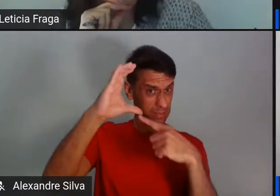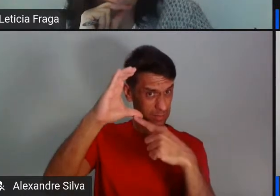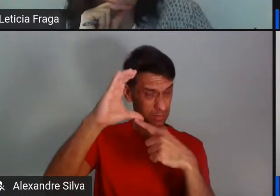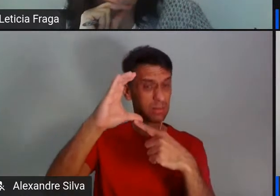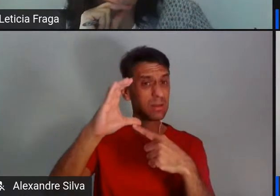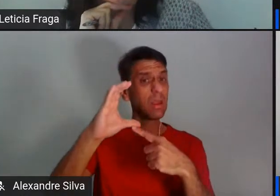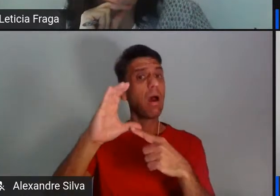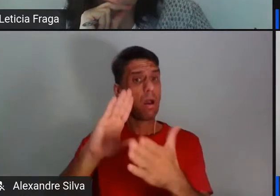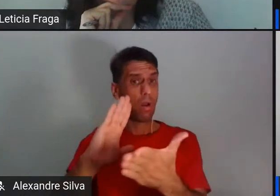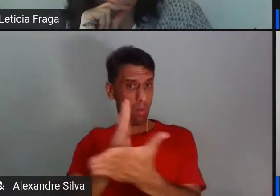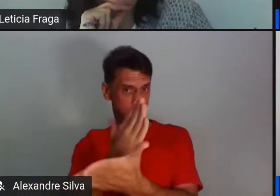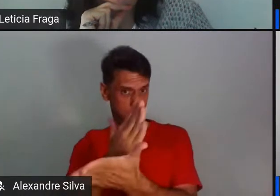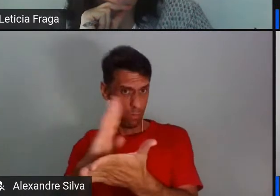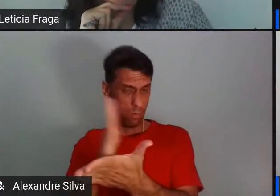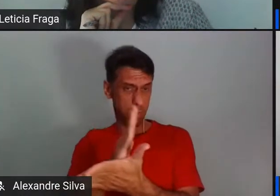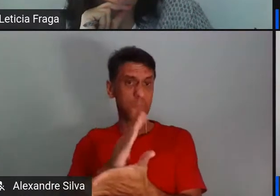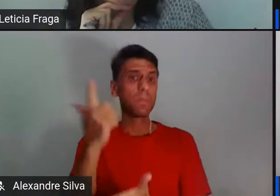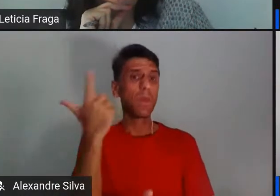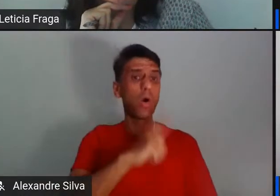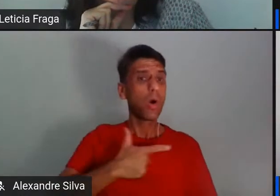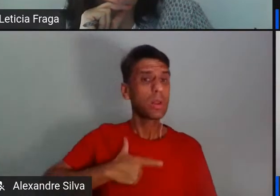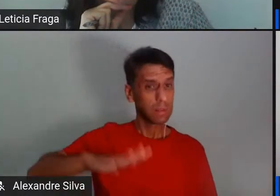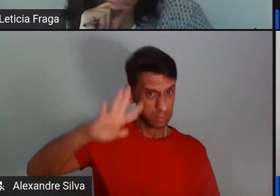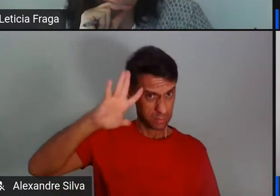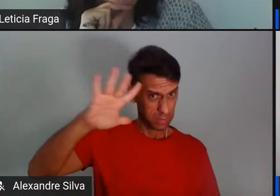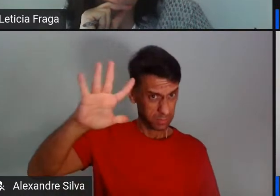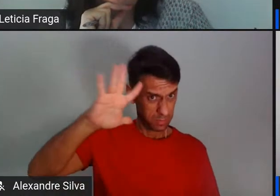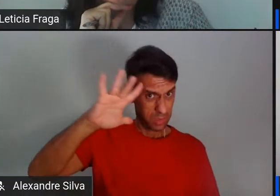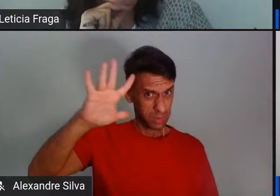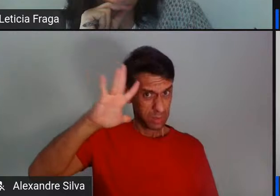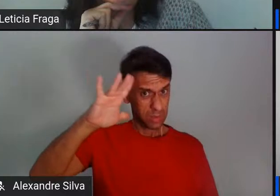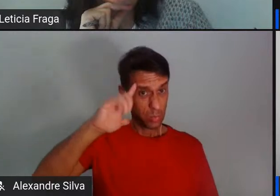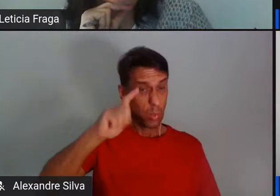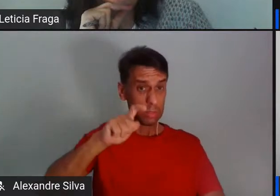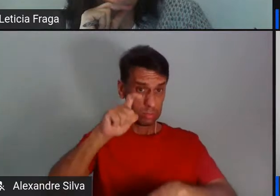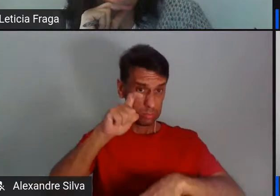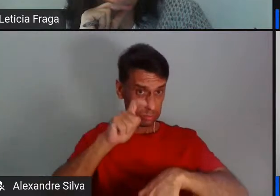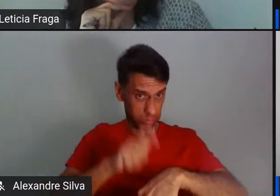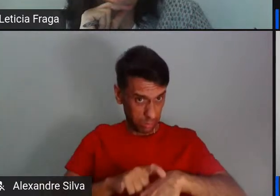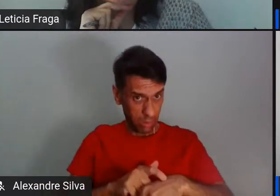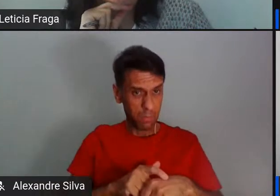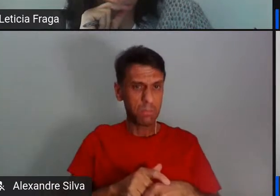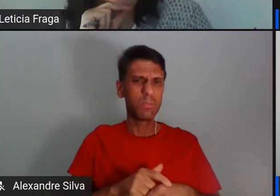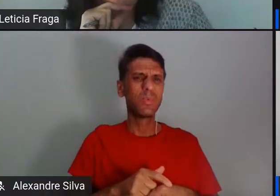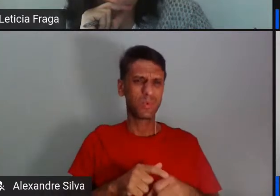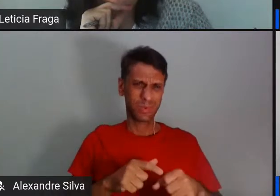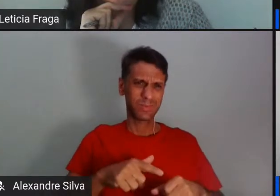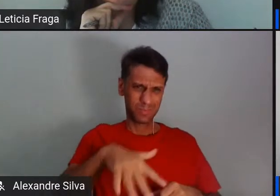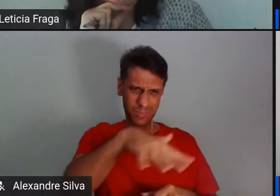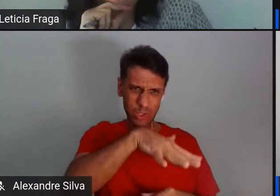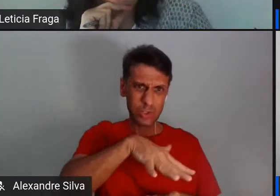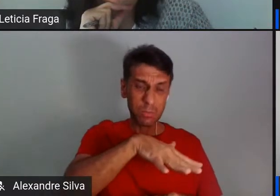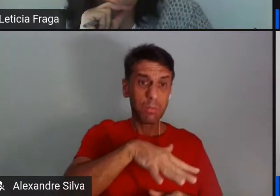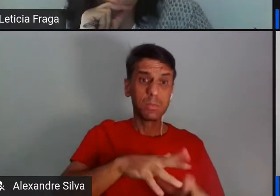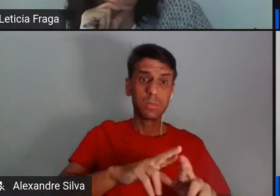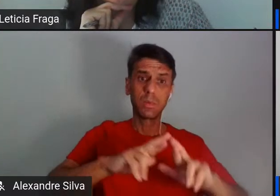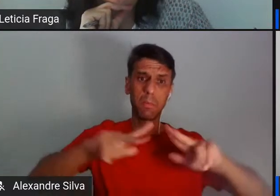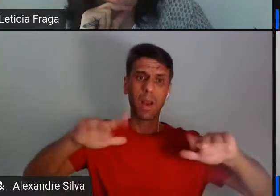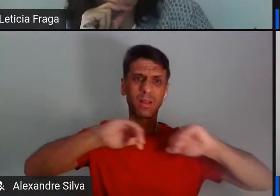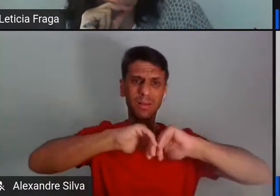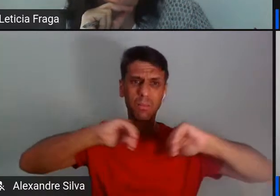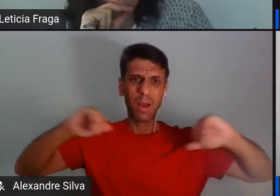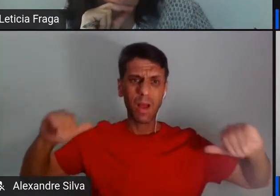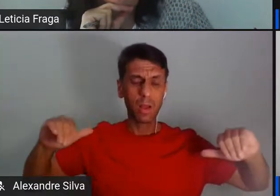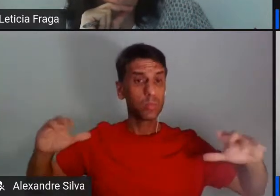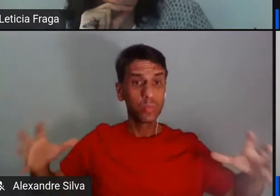da ciência só conseguem pensar o tempo e o espaço de maneira separada e aí também só conseguem